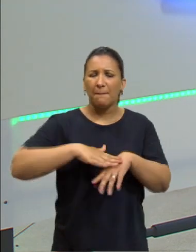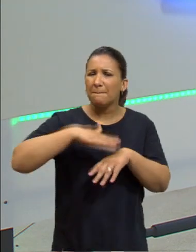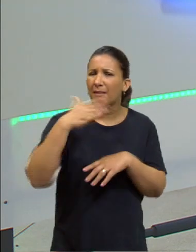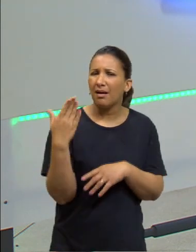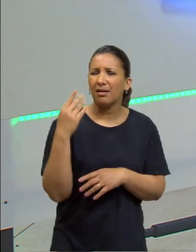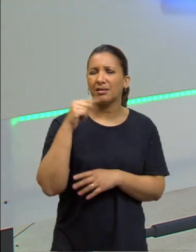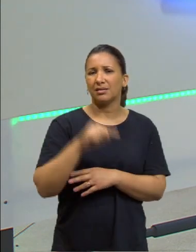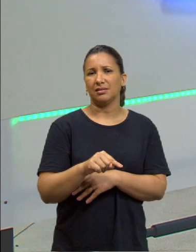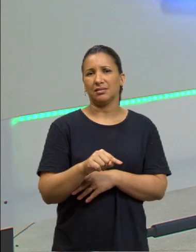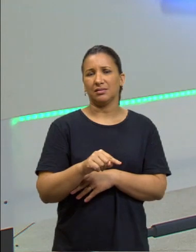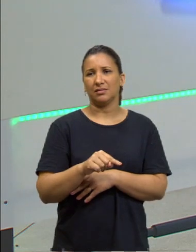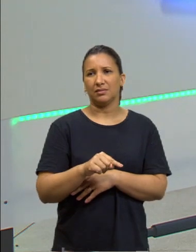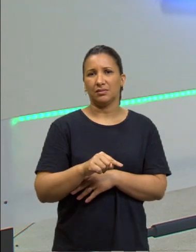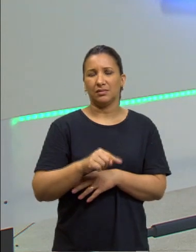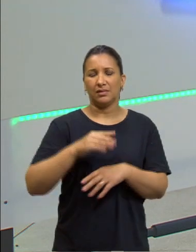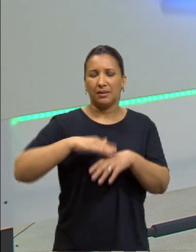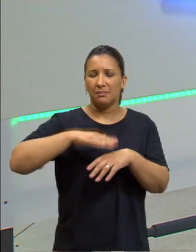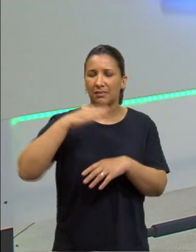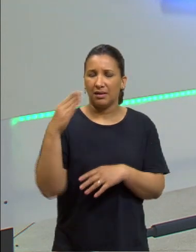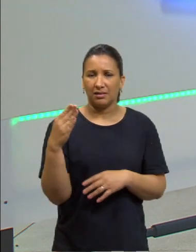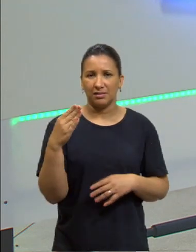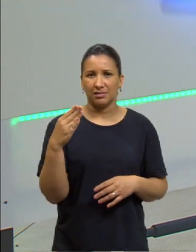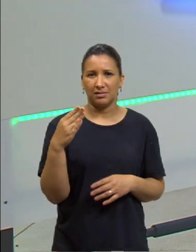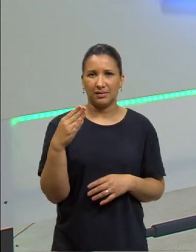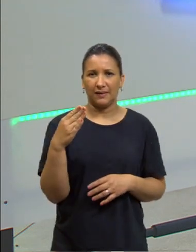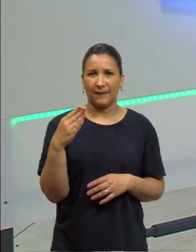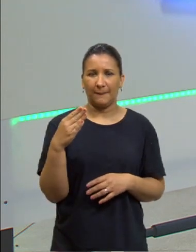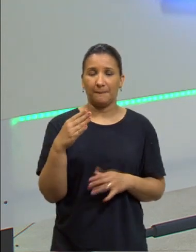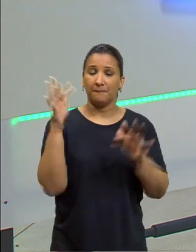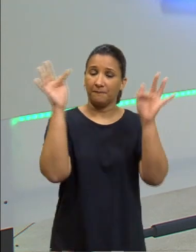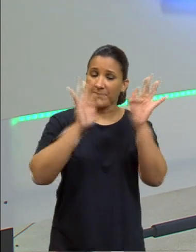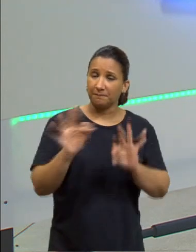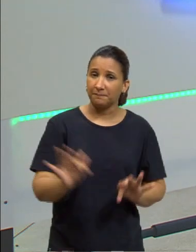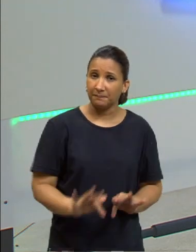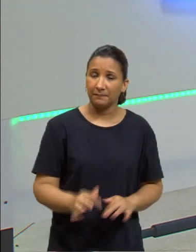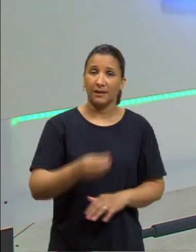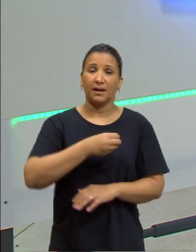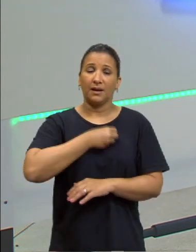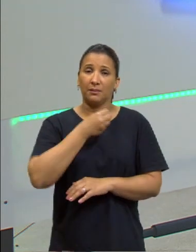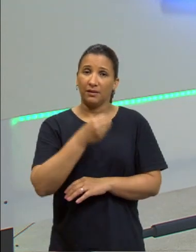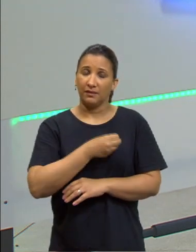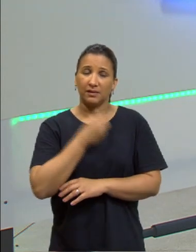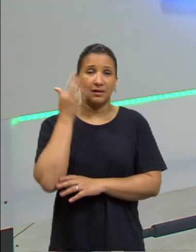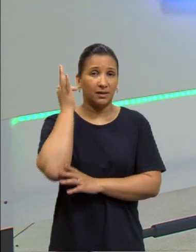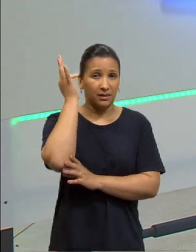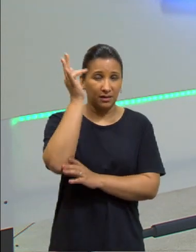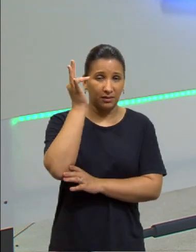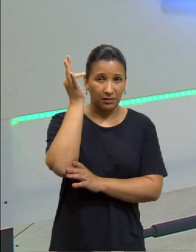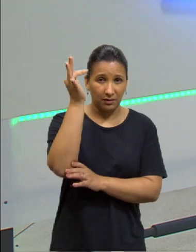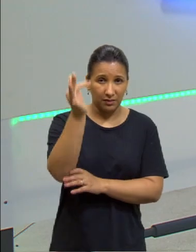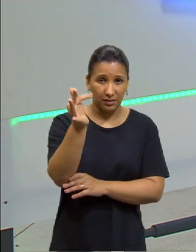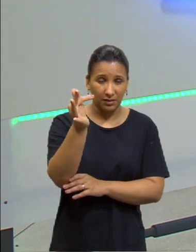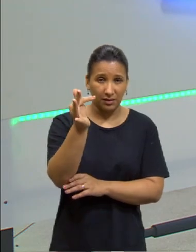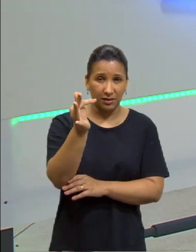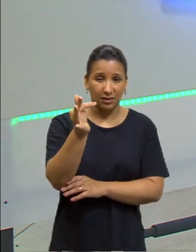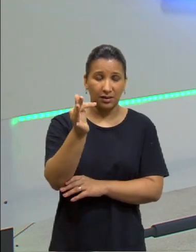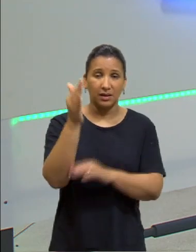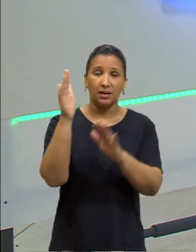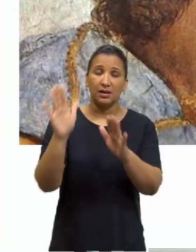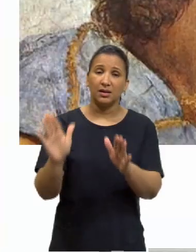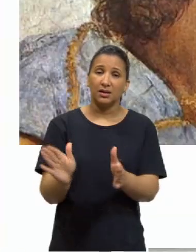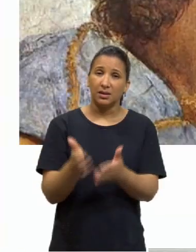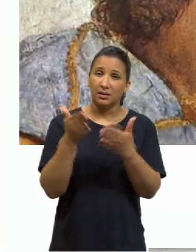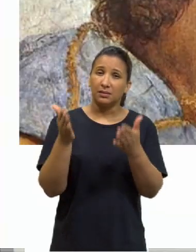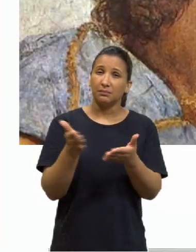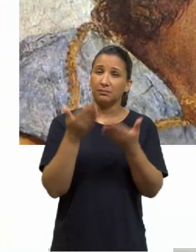muito além disso. Felicidade é uma vida teórica que promove